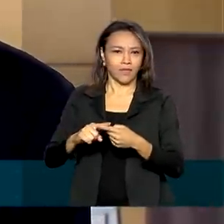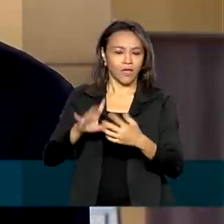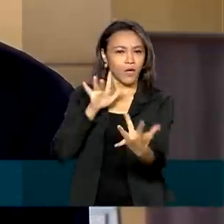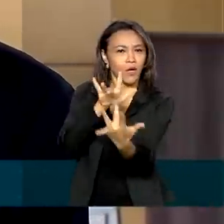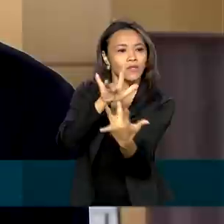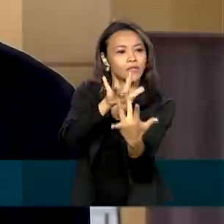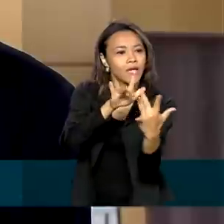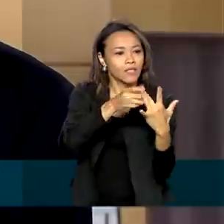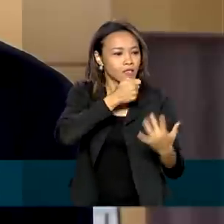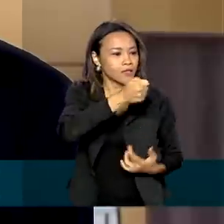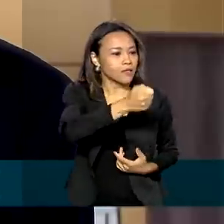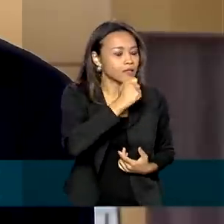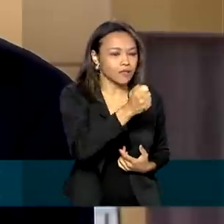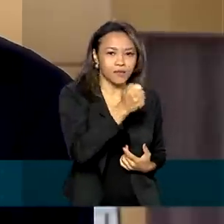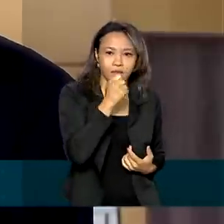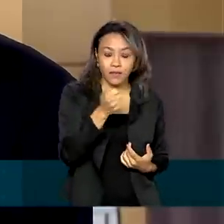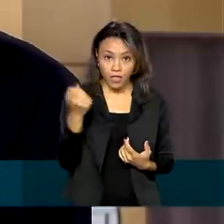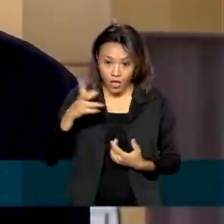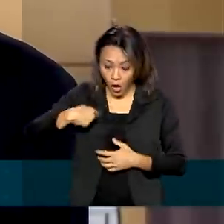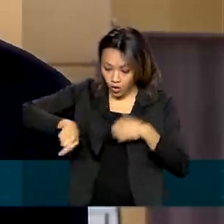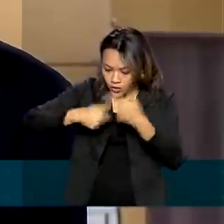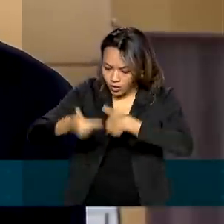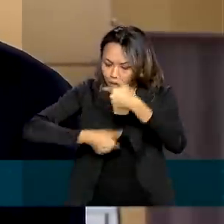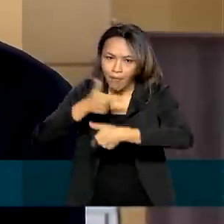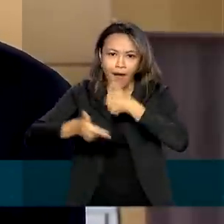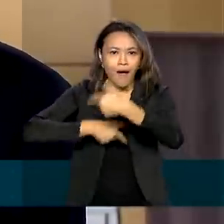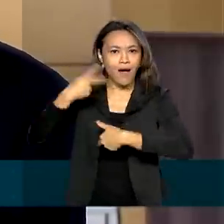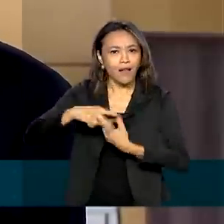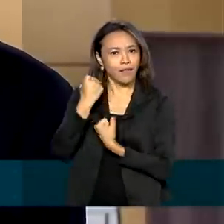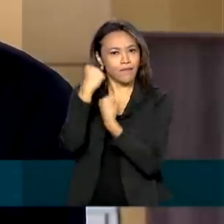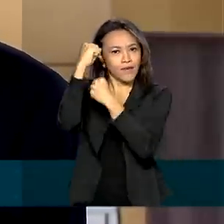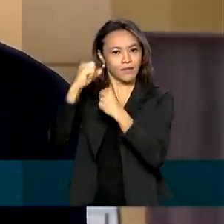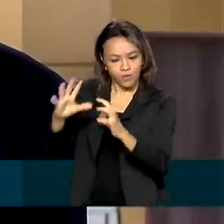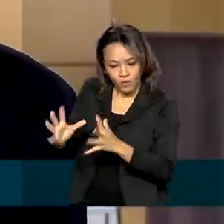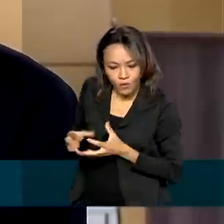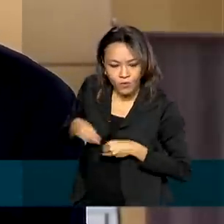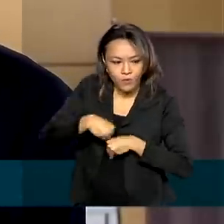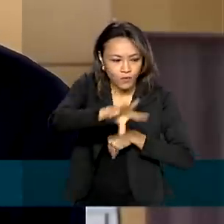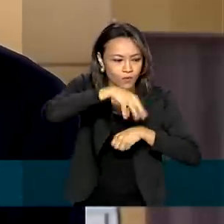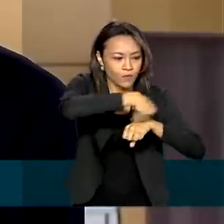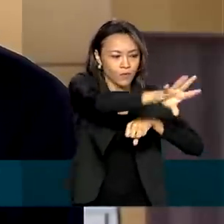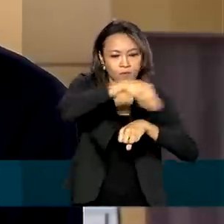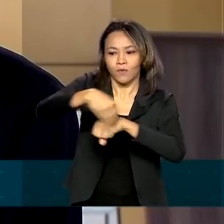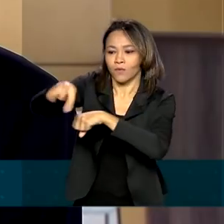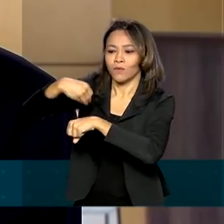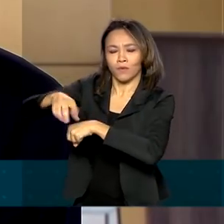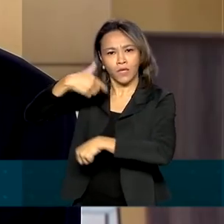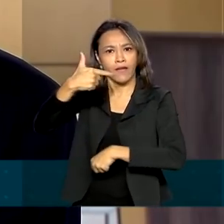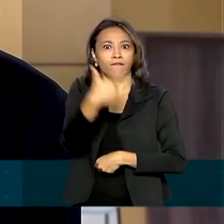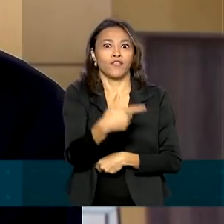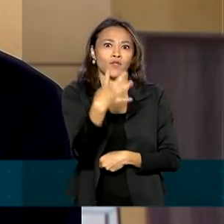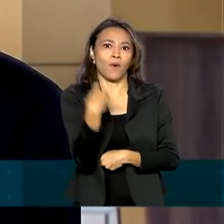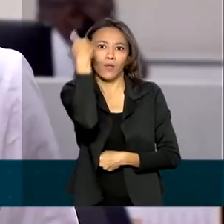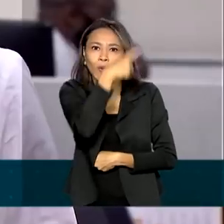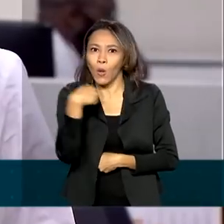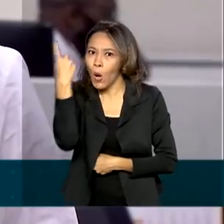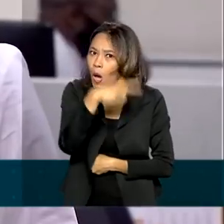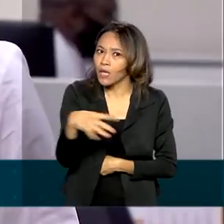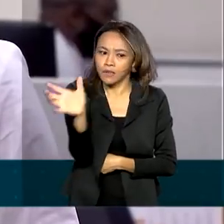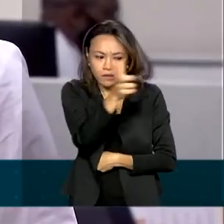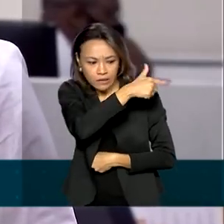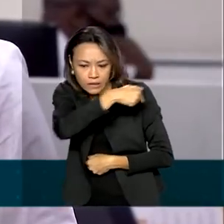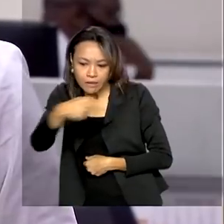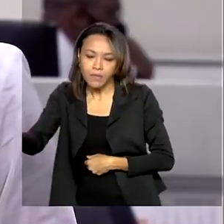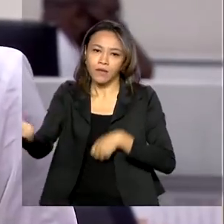a imprensa, ajuda a divulgar o nosso trabalho que ele é constante, 24 horas por dia, 7 dias da semana. O